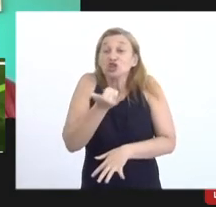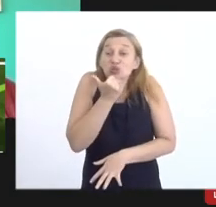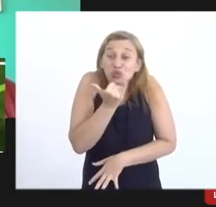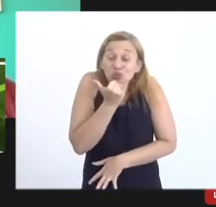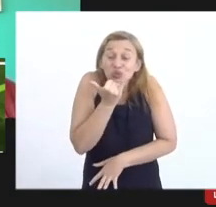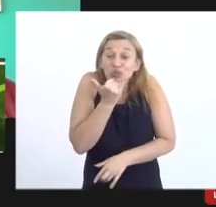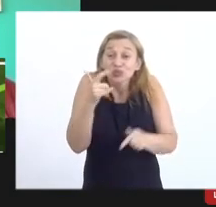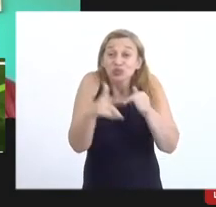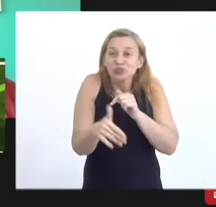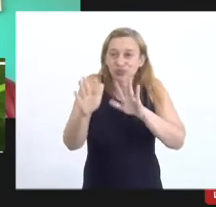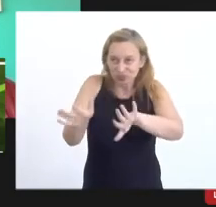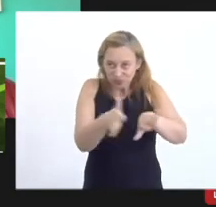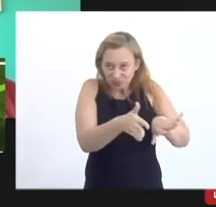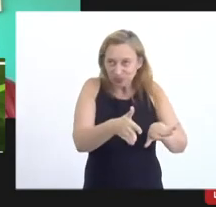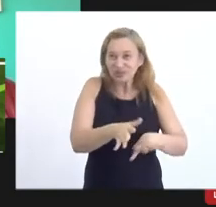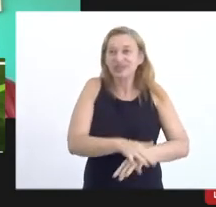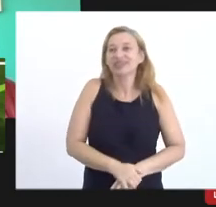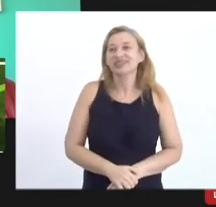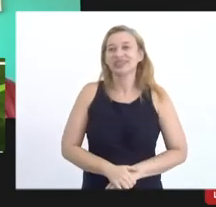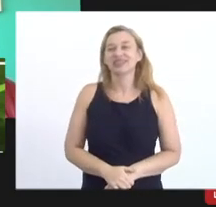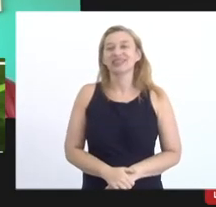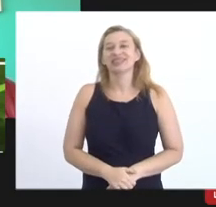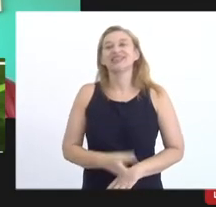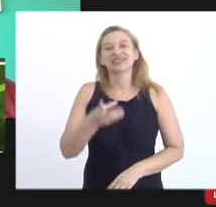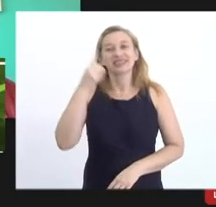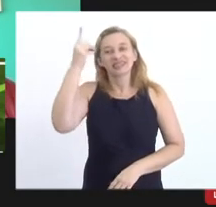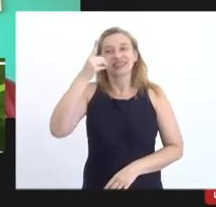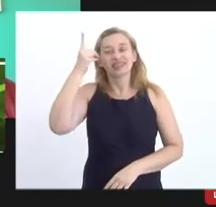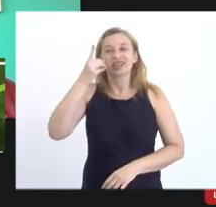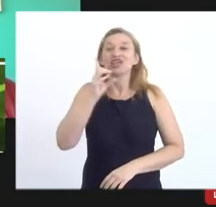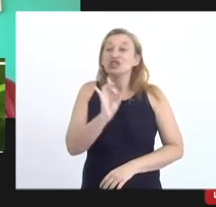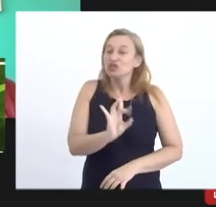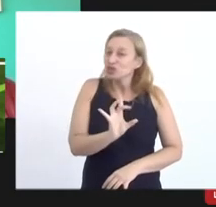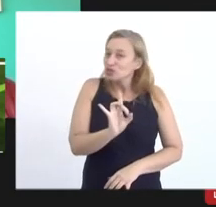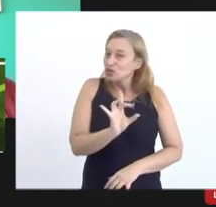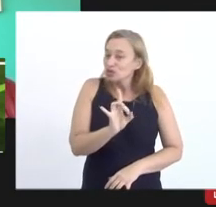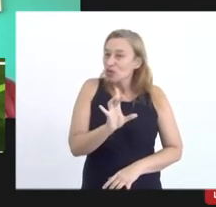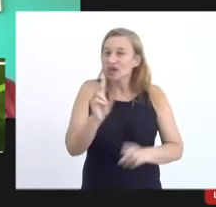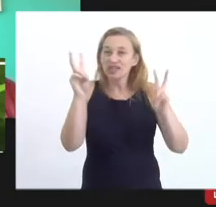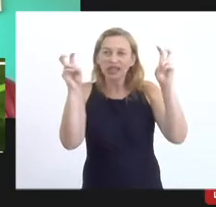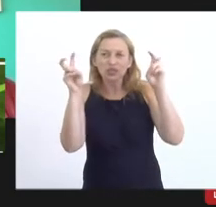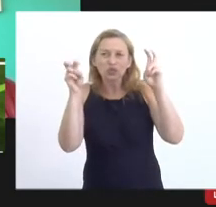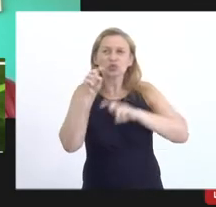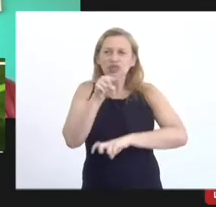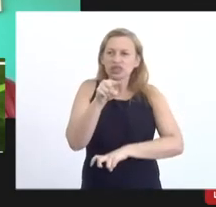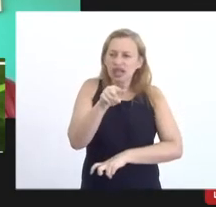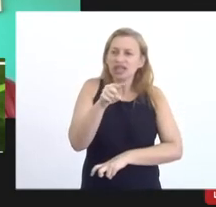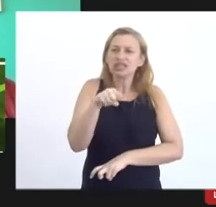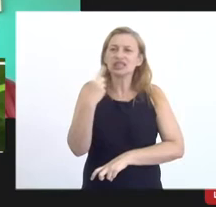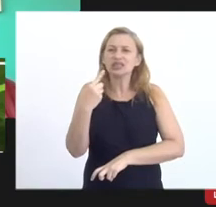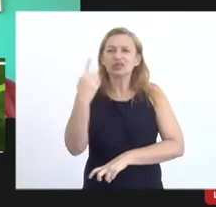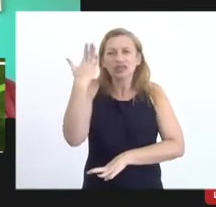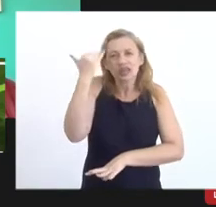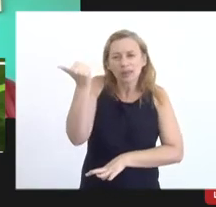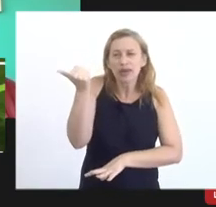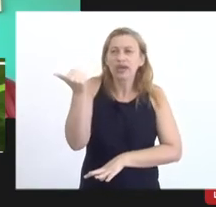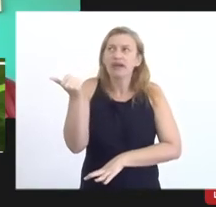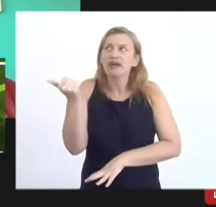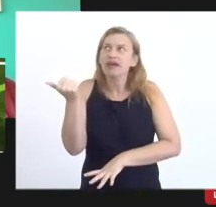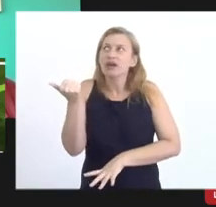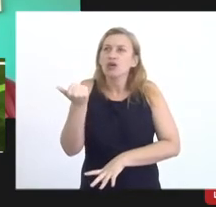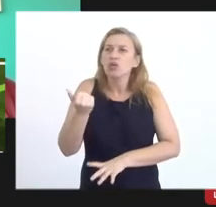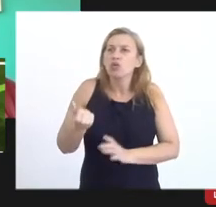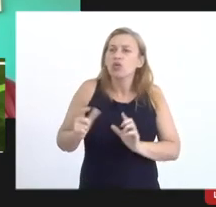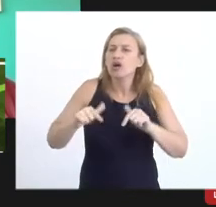cortei perfeitamente tá deputado é só só essa questão realmente da gente saber é o